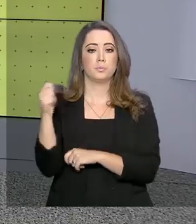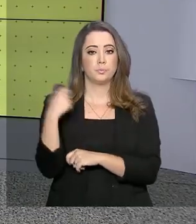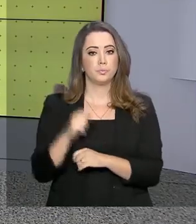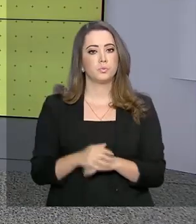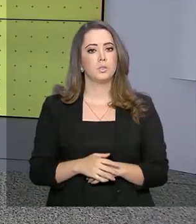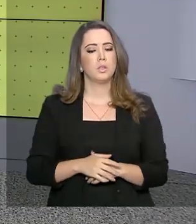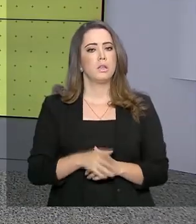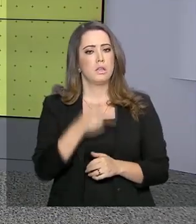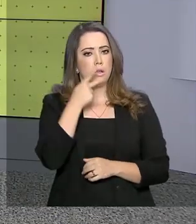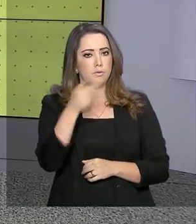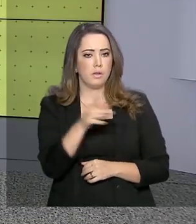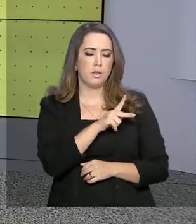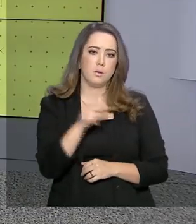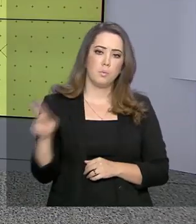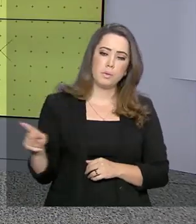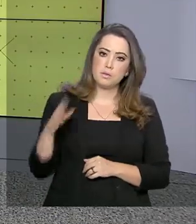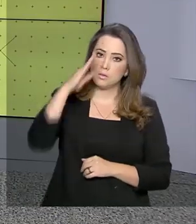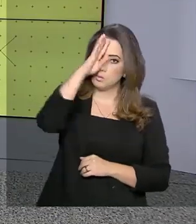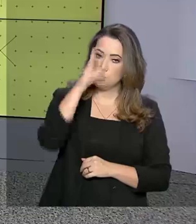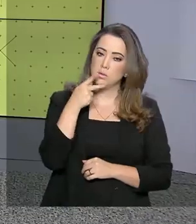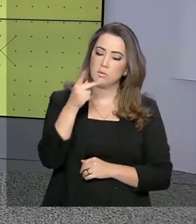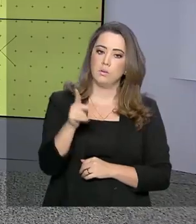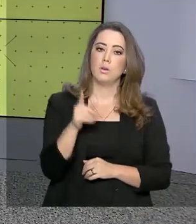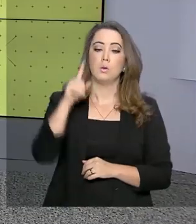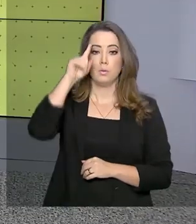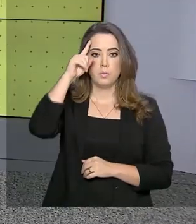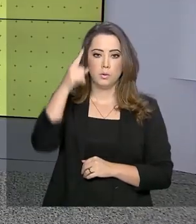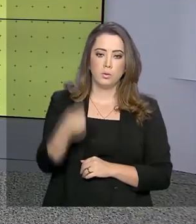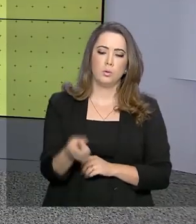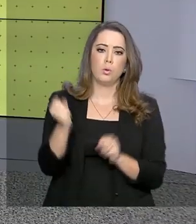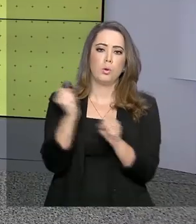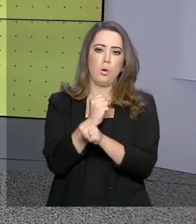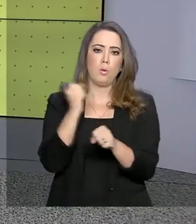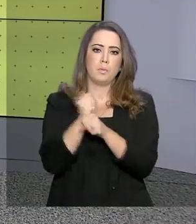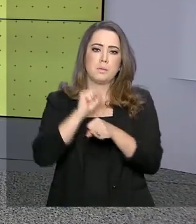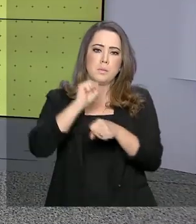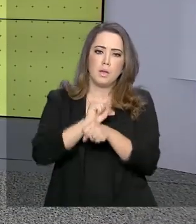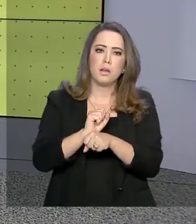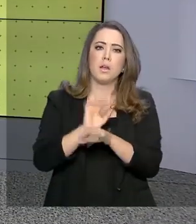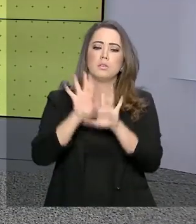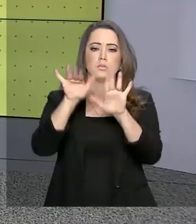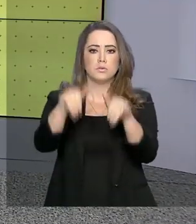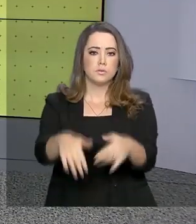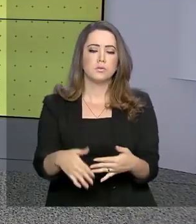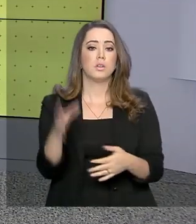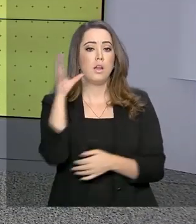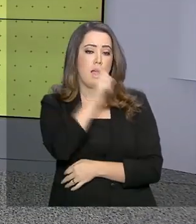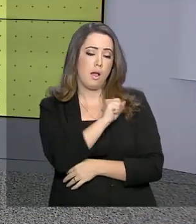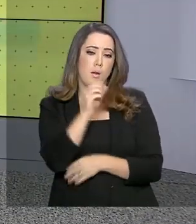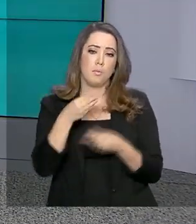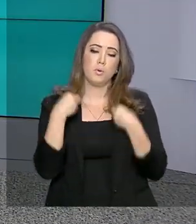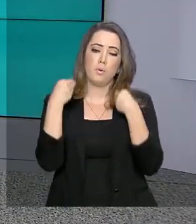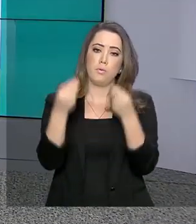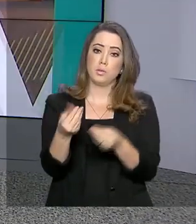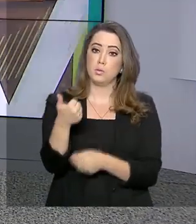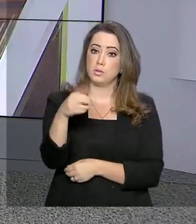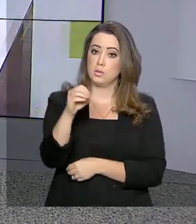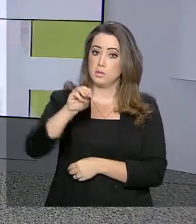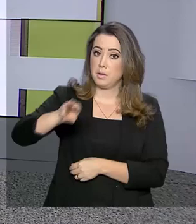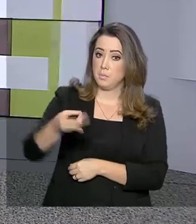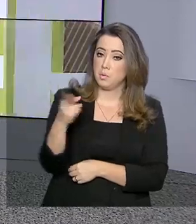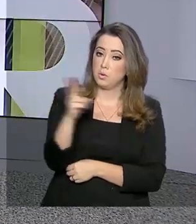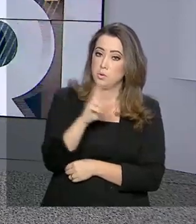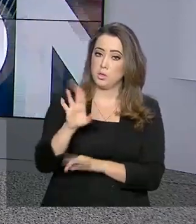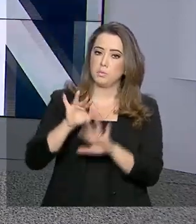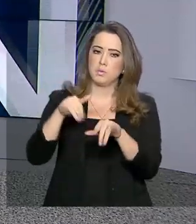No discurso, o presidente disse que a orientação é que obras paradas sejam concluídas. E garantiu 100 milhões de reais